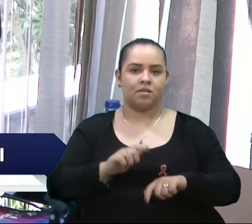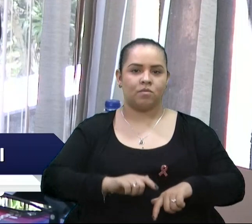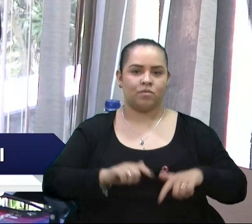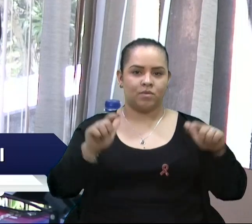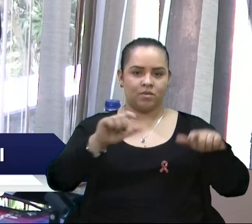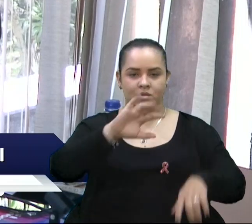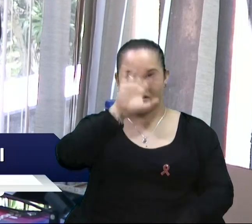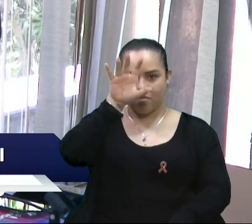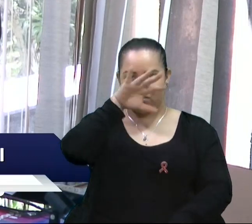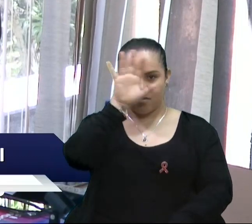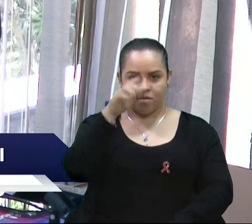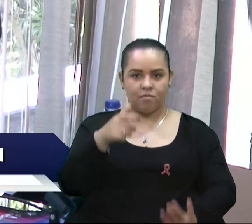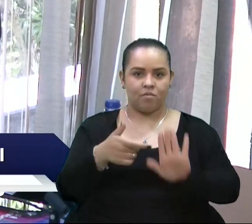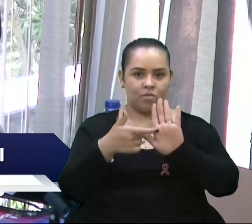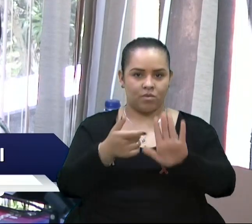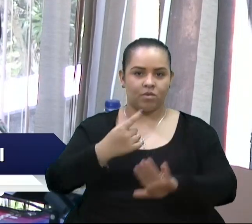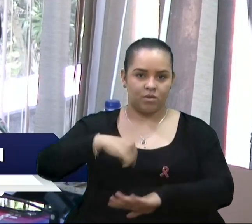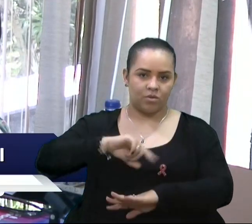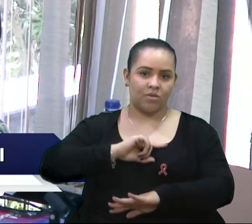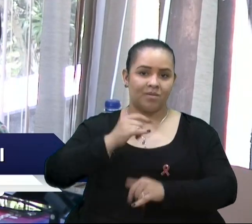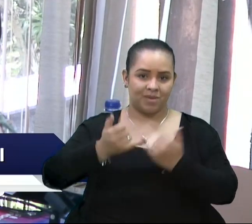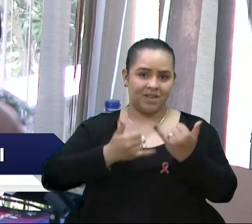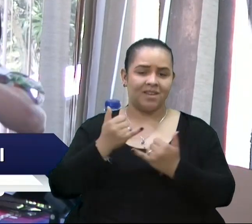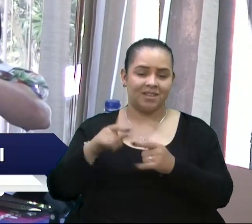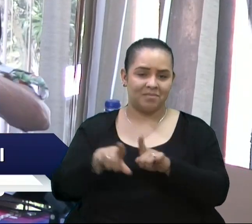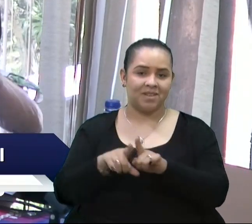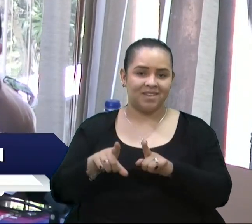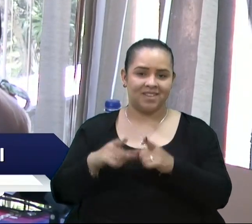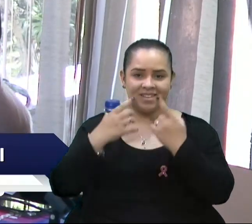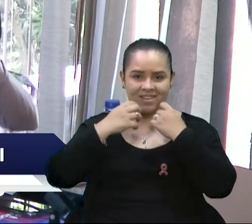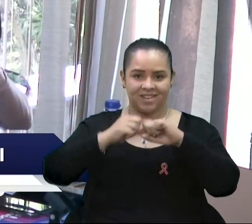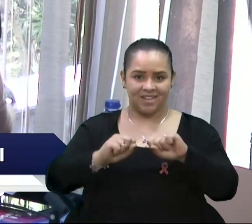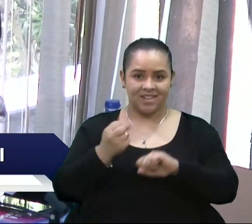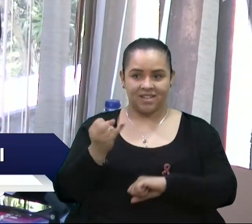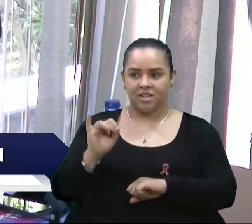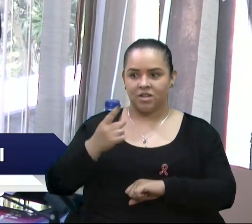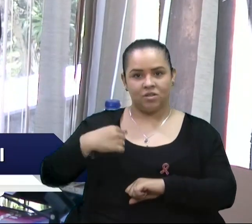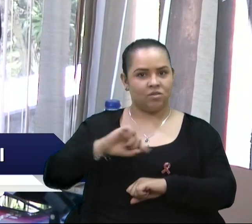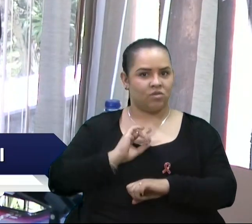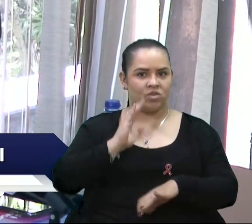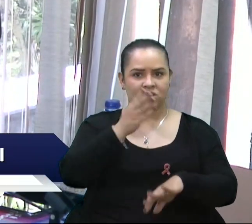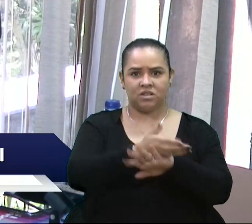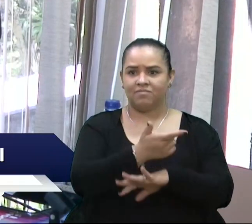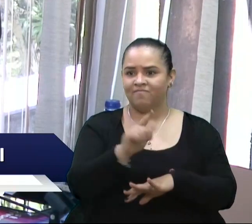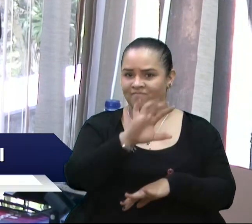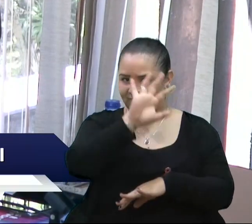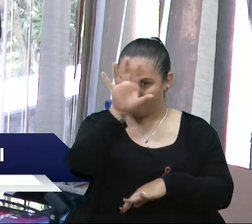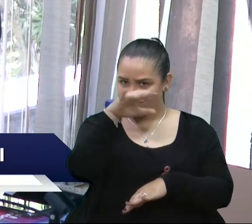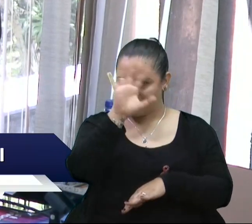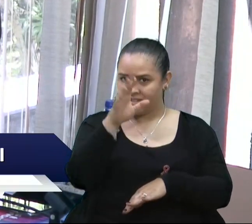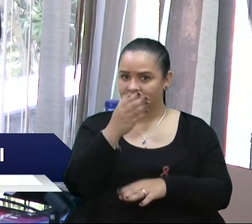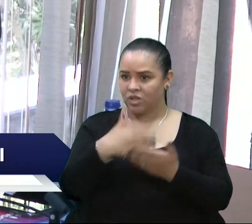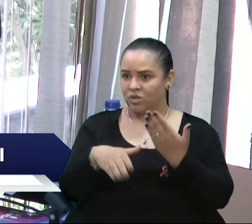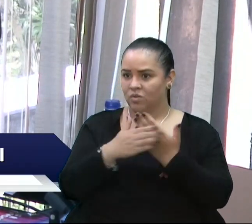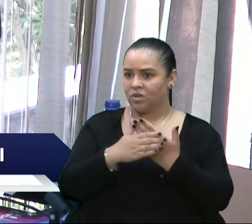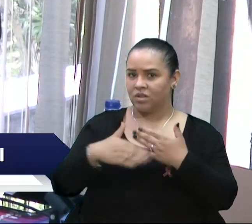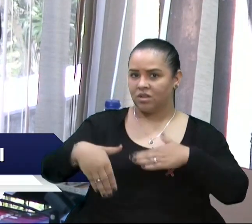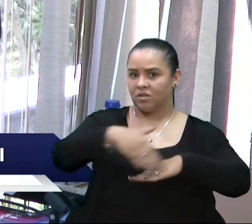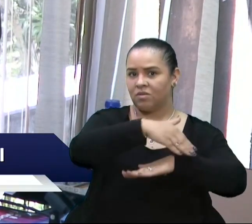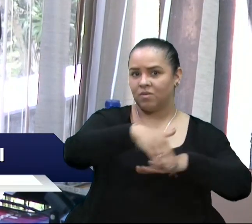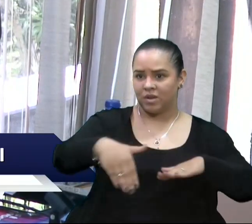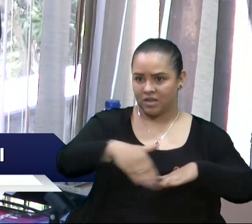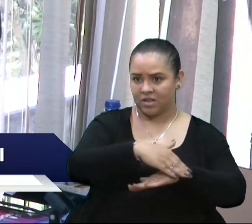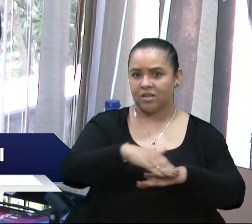acho que é um bom indicativo. A gente até brinca na Secretaria. Quando a gente chega e vê que não tem nenhuma ambulância lá, que todas estão na rua,